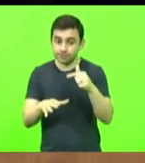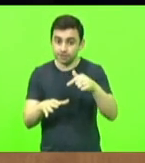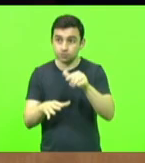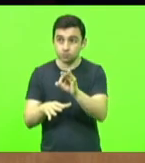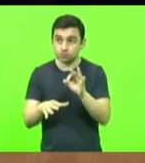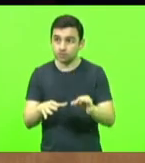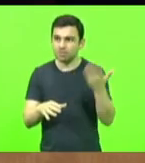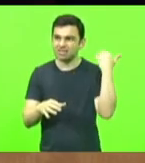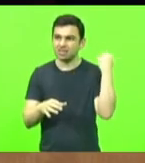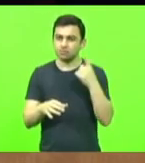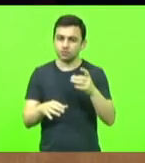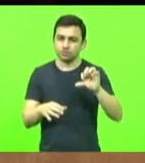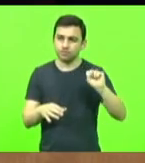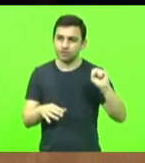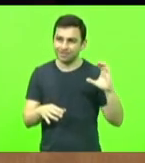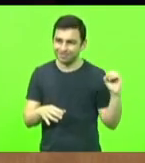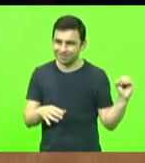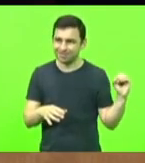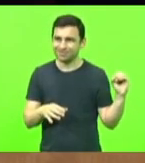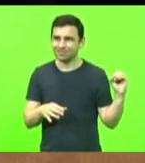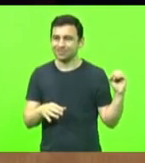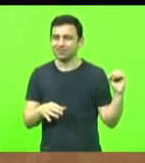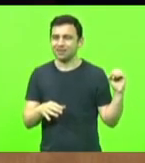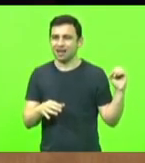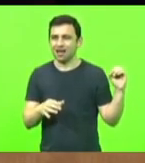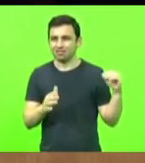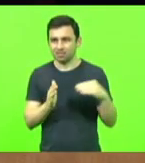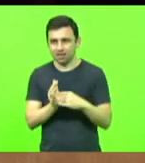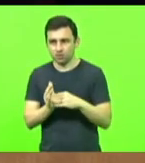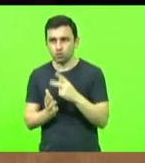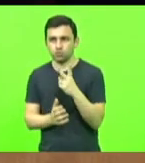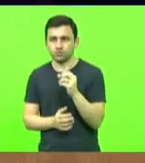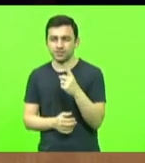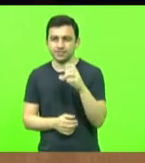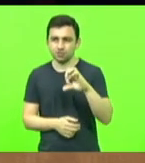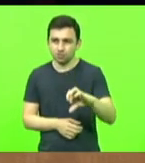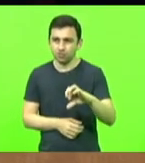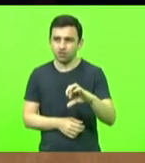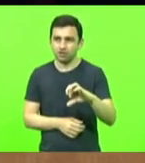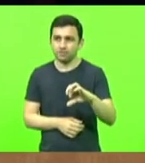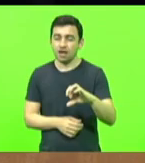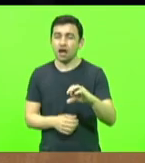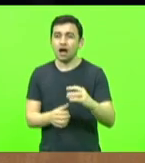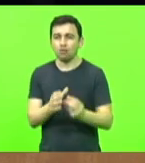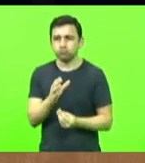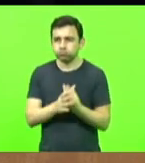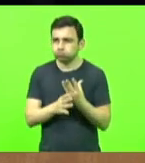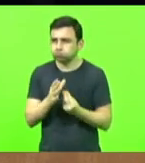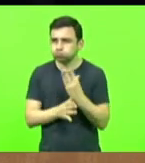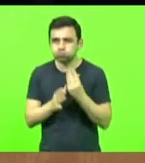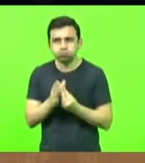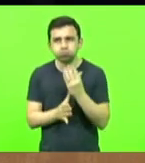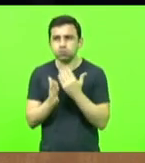1980 e 2019, a produção subiu